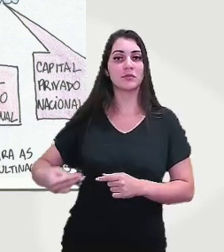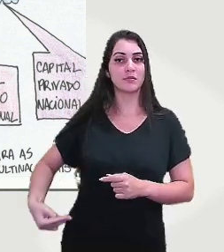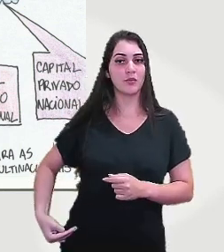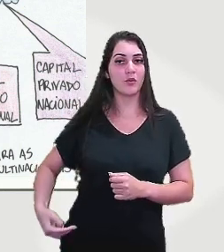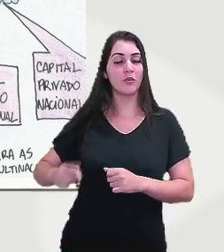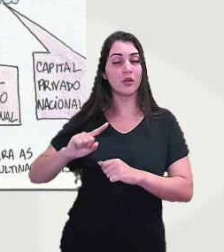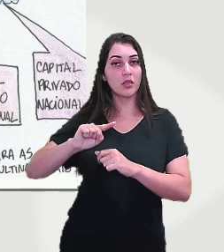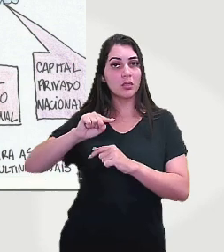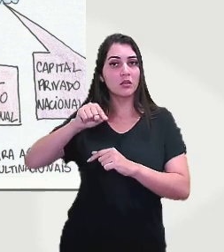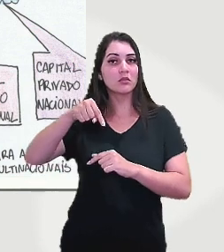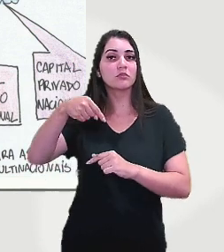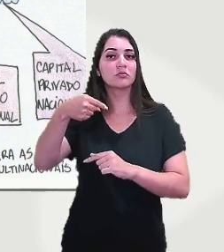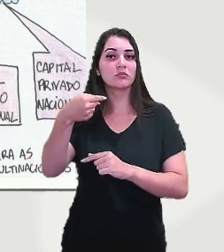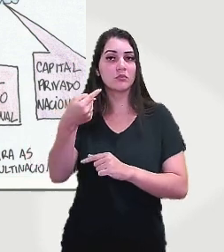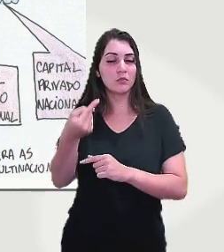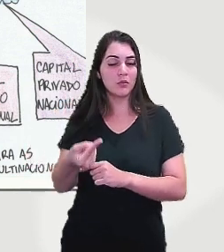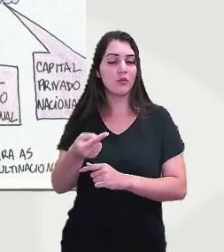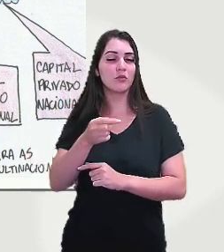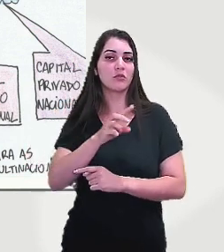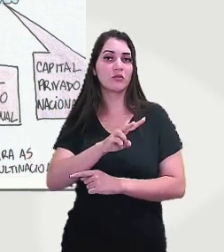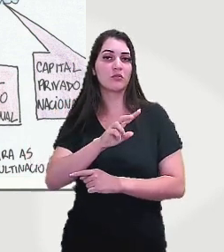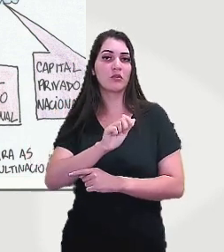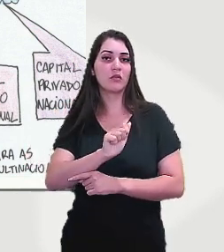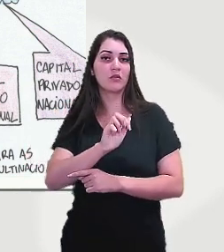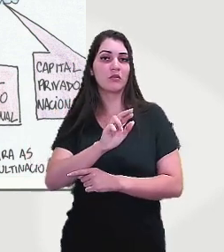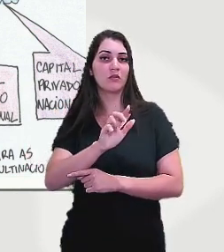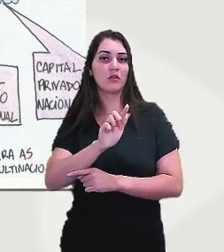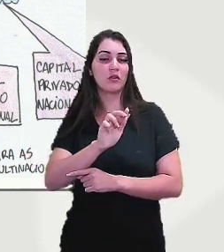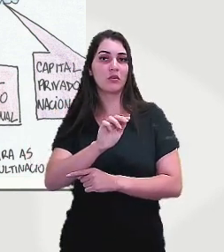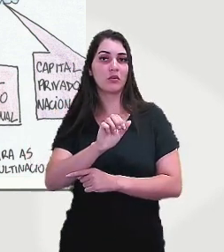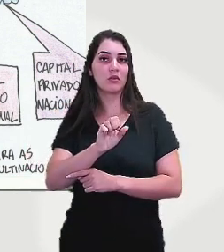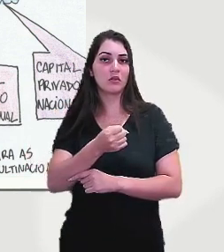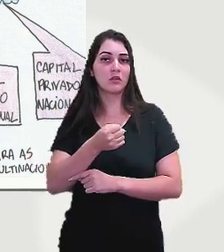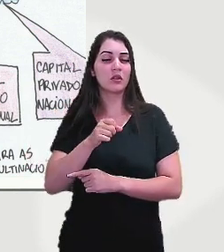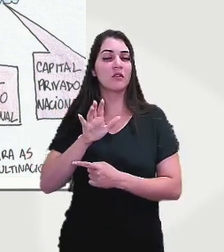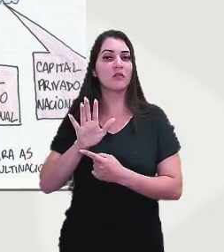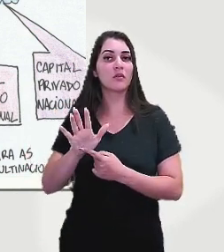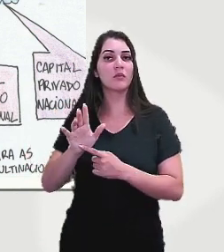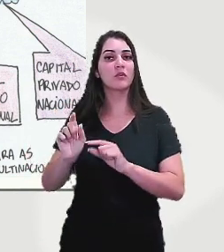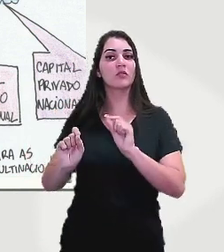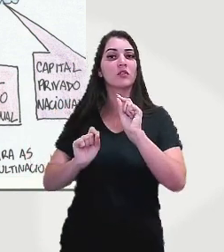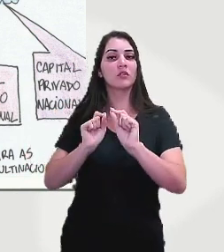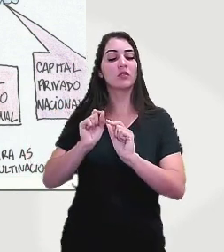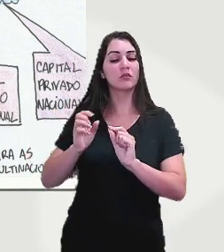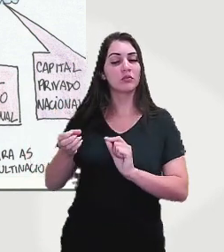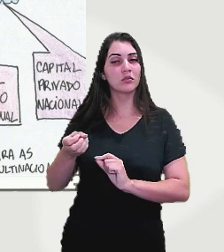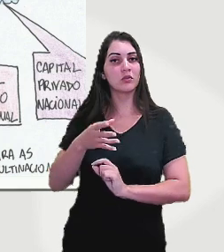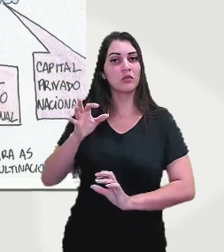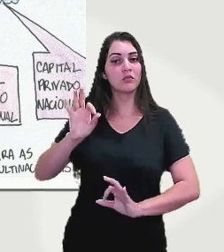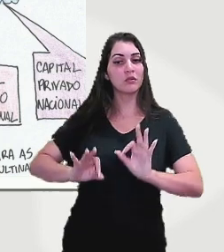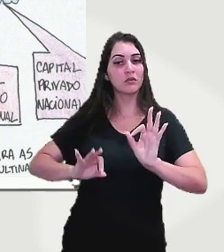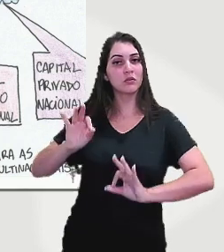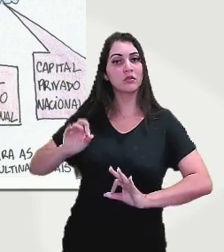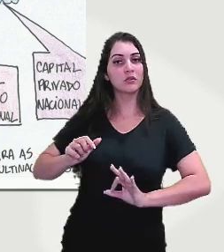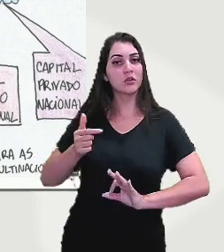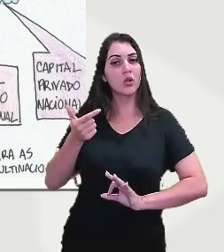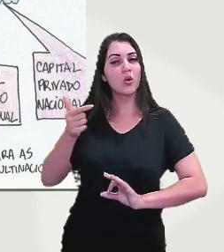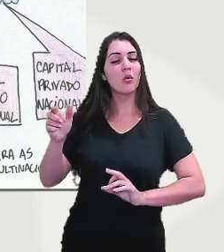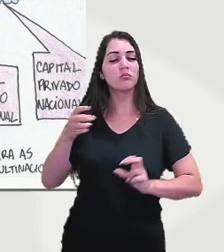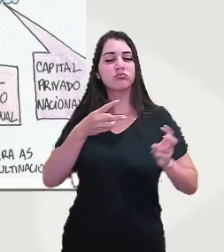no pós-era Vargas, ela vai mostrar uma nova organização com outras